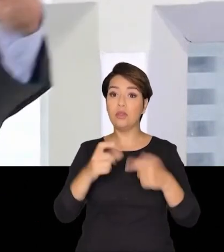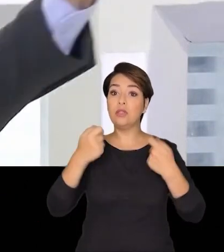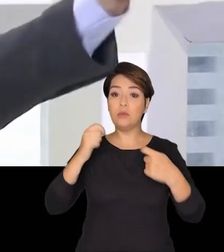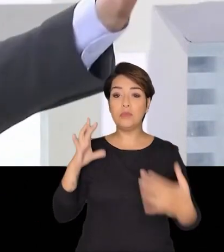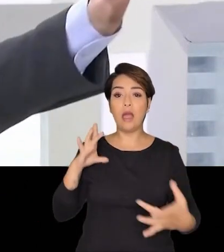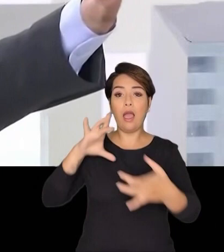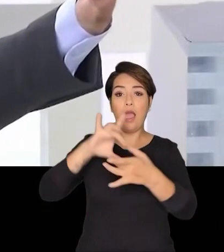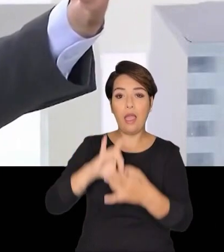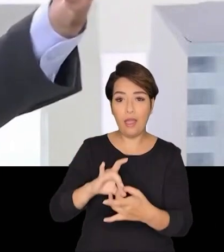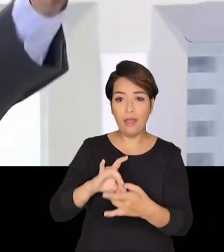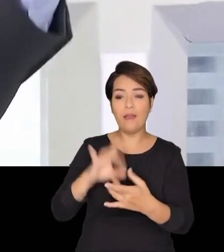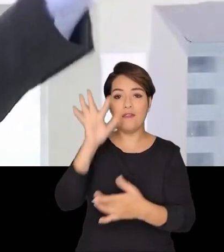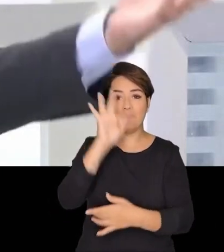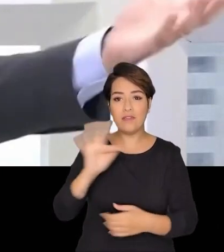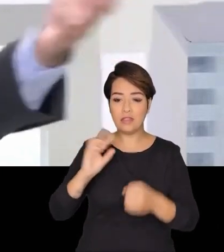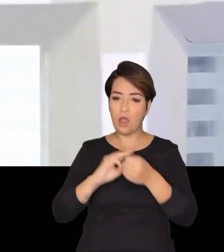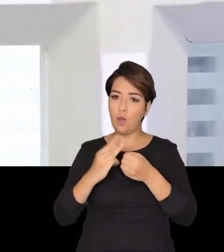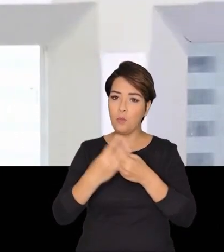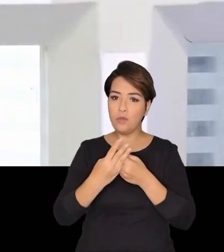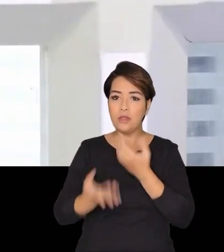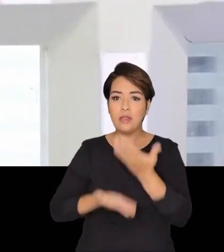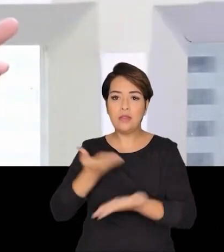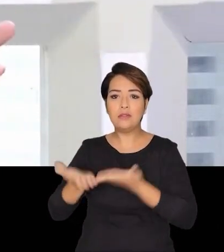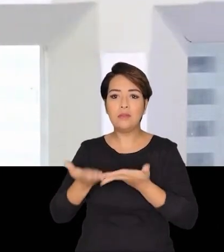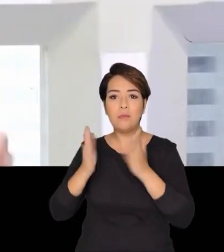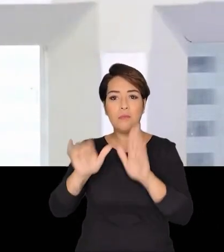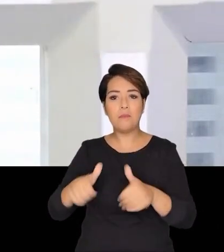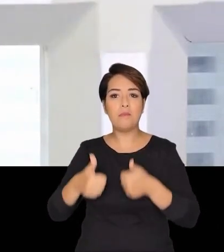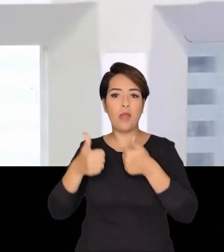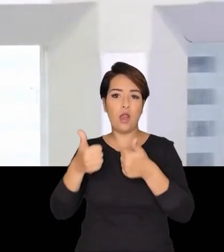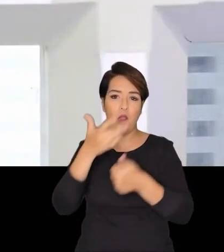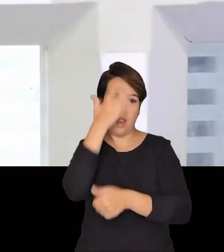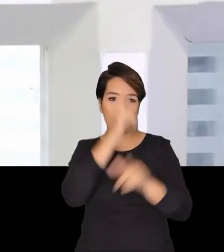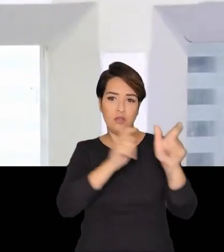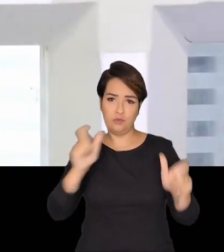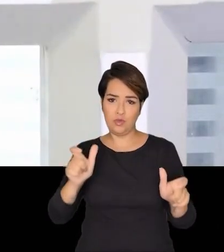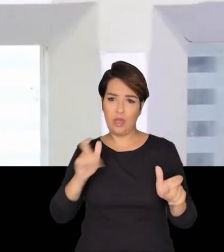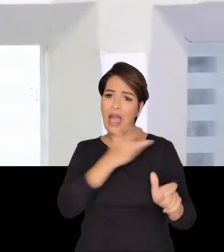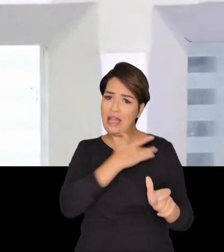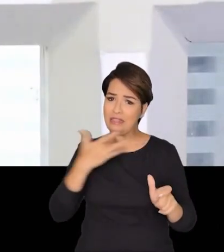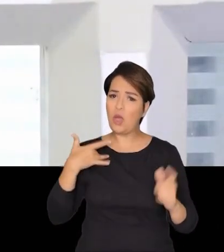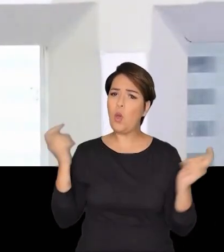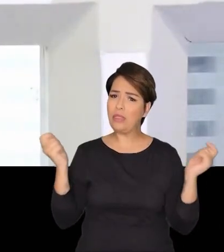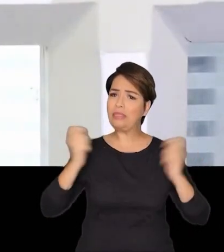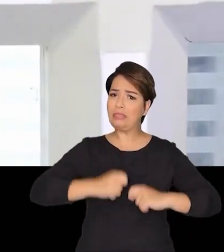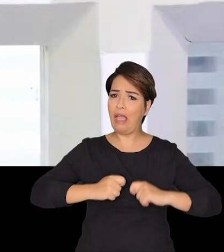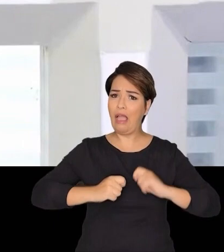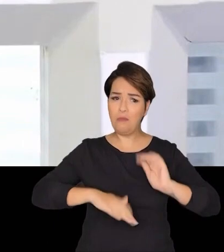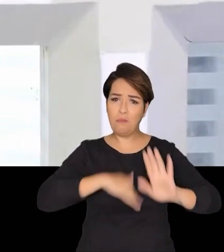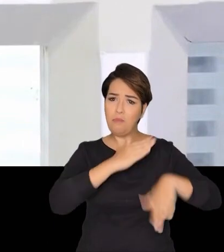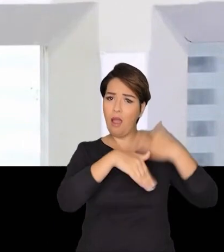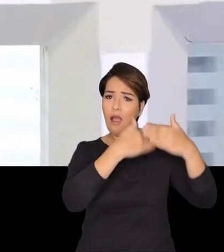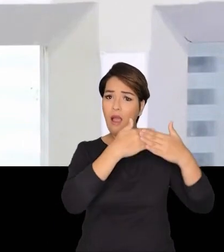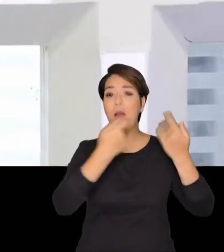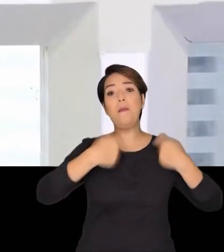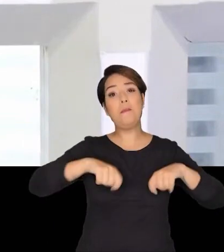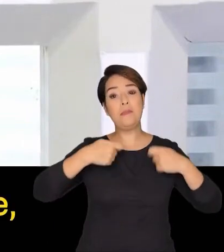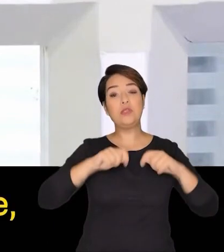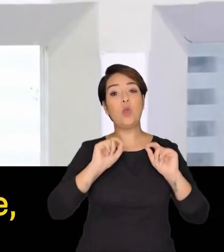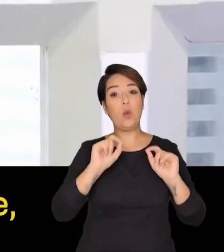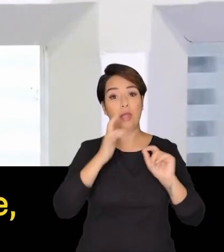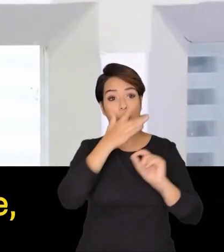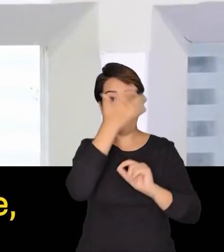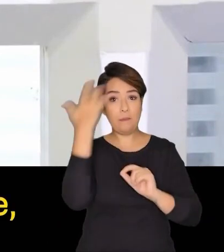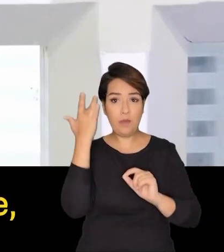governo do estado fazer o elo entre o federal, o municipal e atender melhor as pessoas tem saída para a saúde tem recurso para a saúde